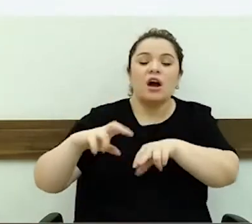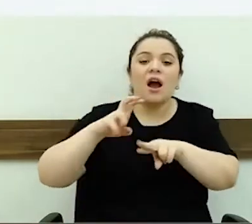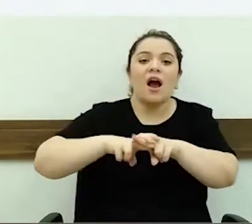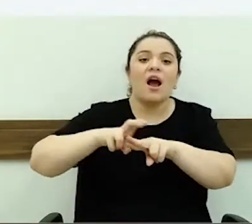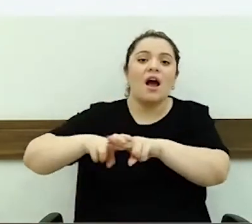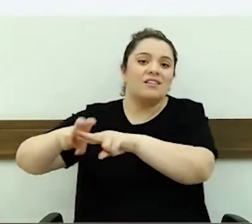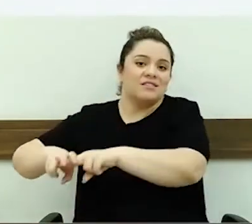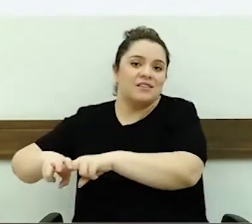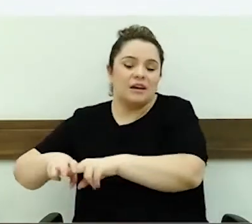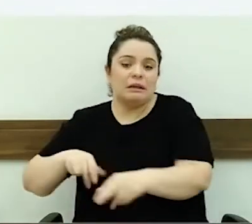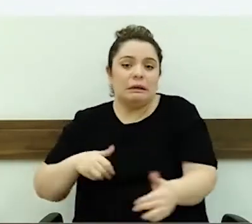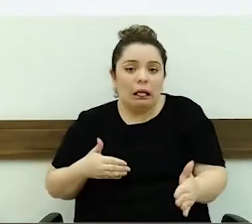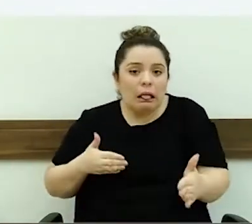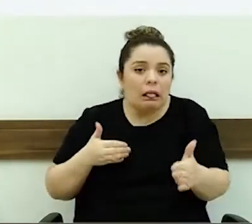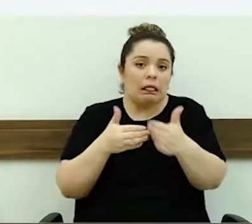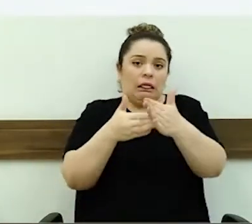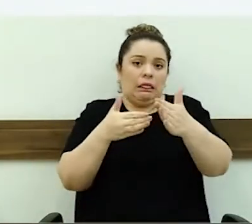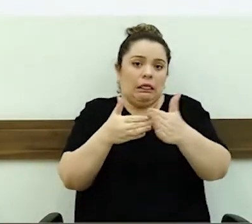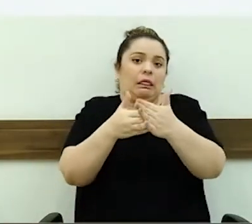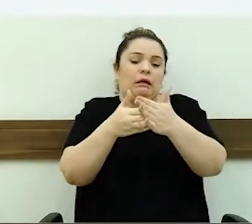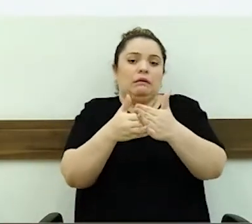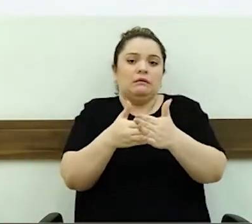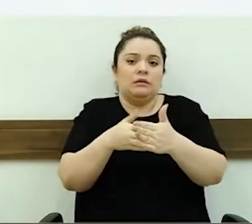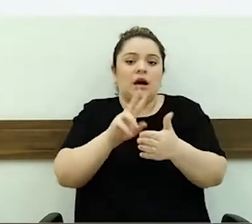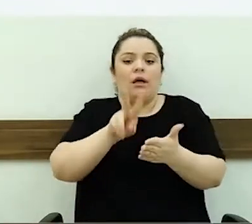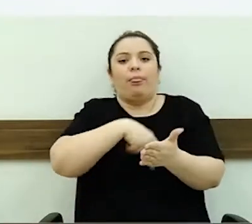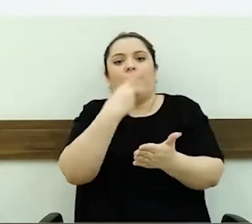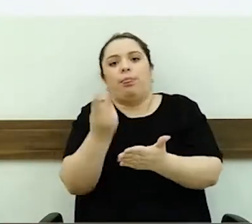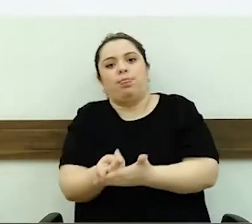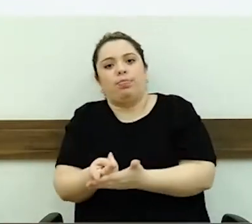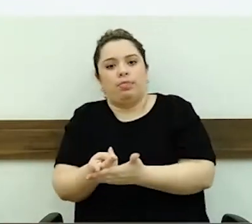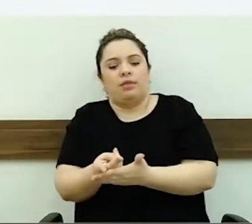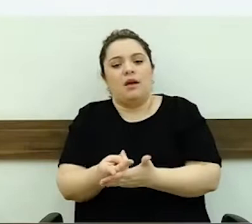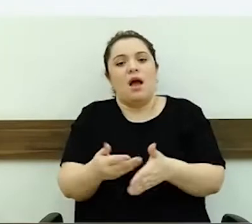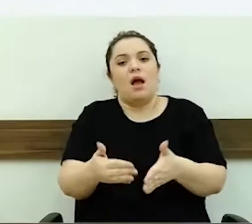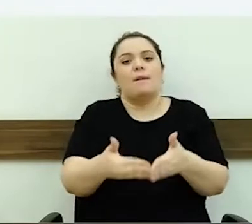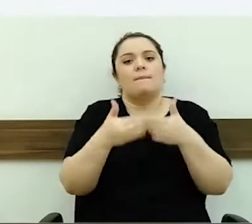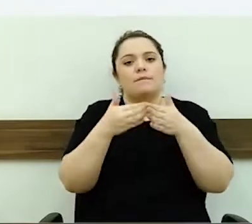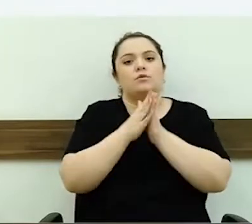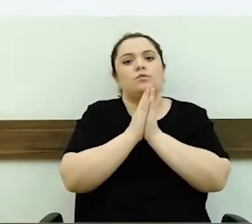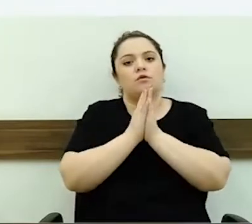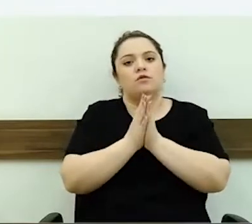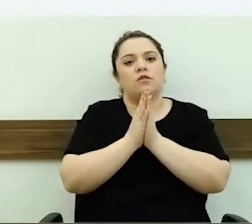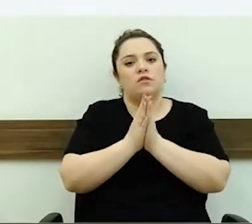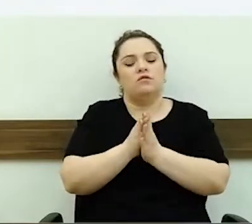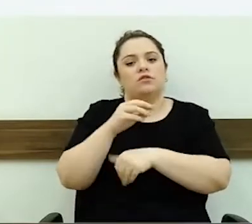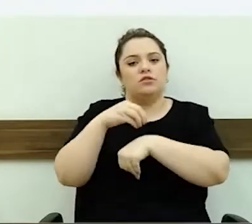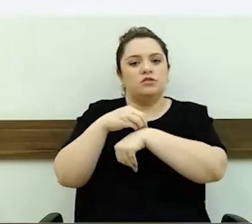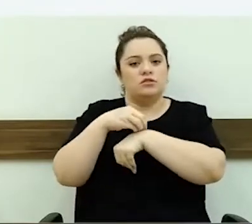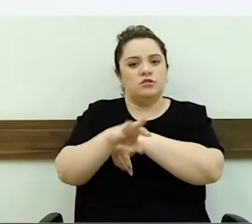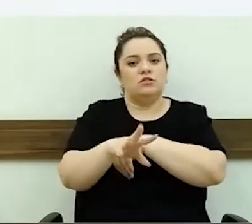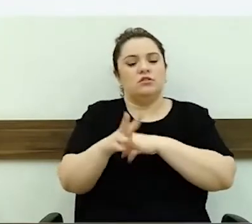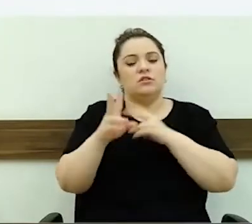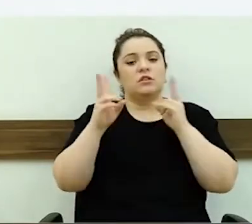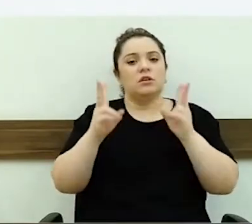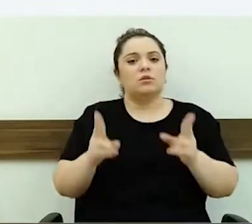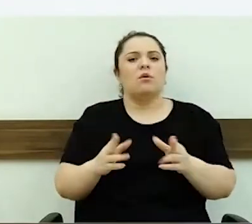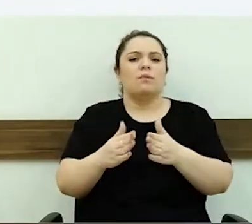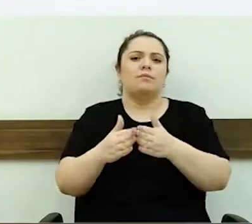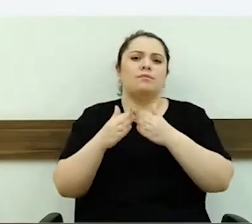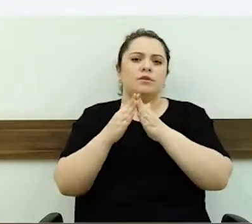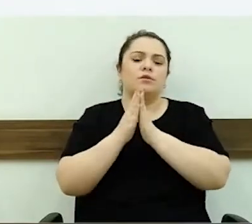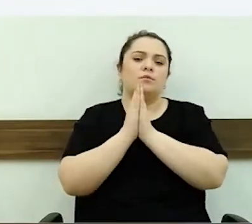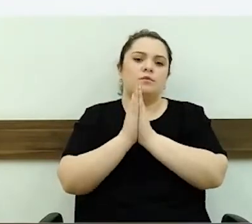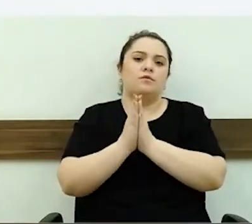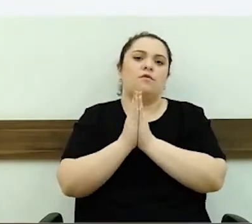acabou caindo. Então, ela pediu só para orientar. Então, como nós, através de indicação, seria meio que um pedido para